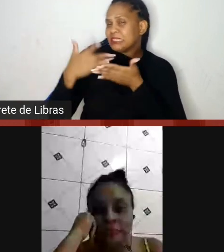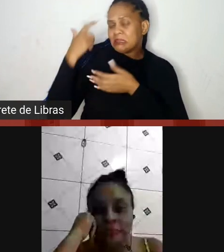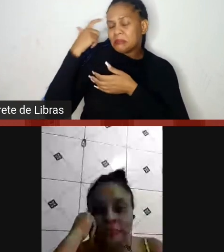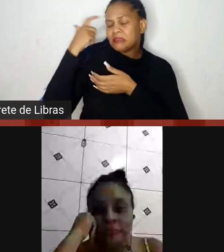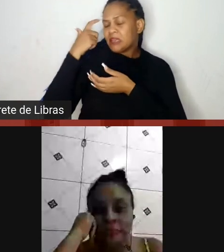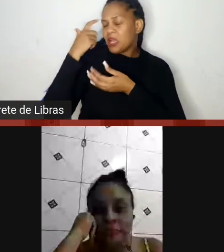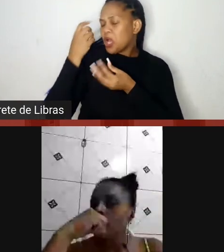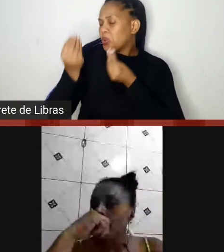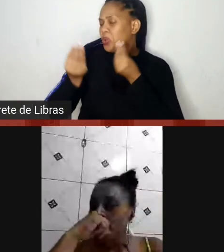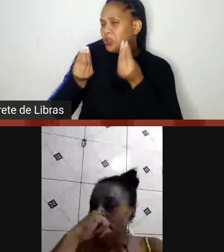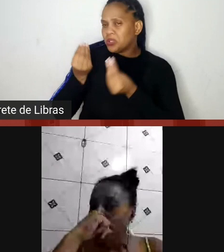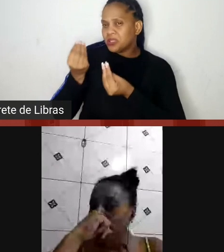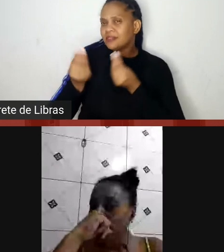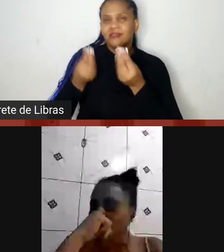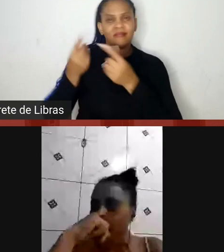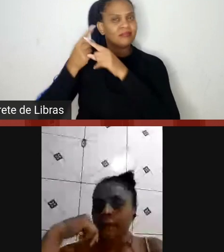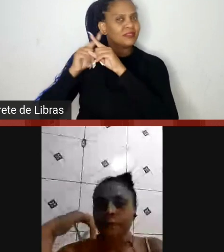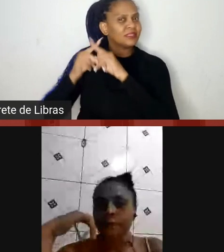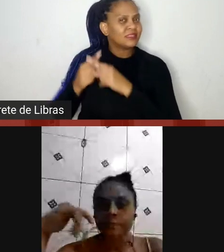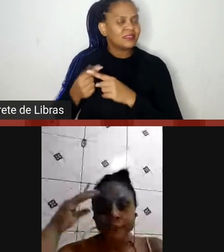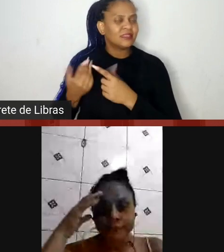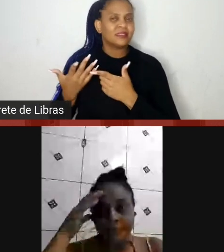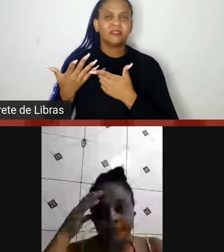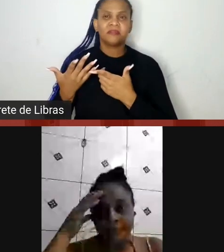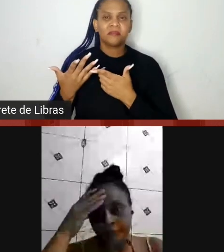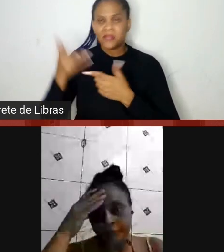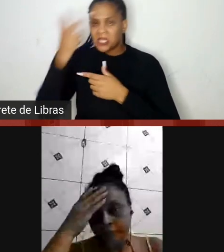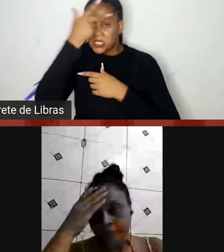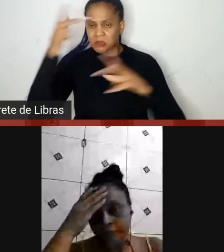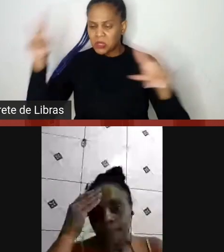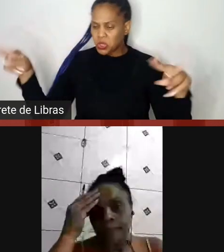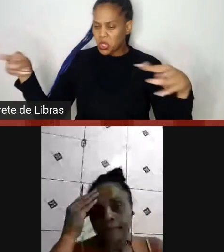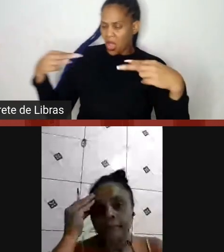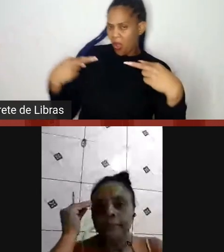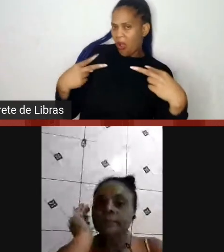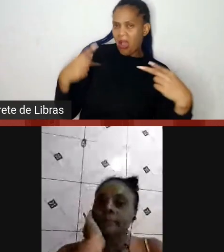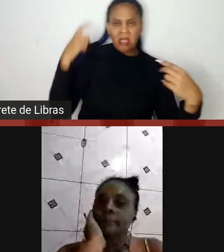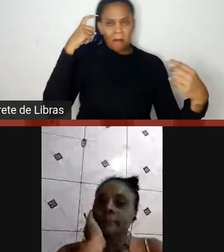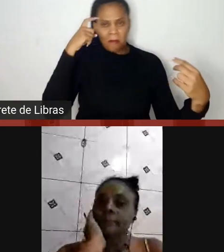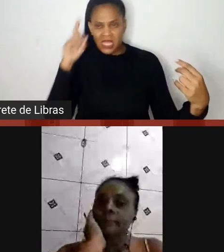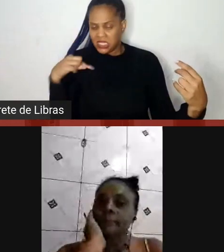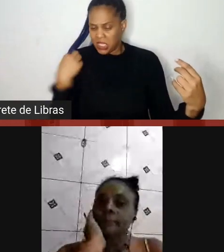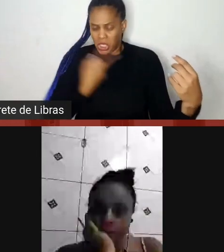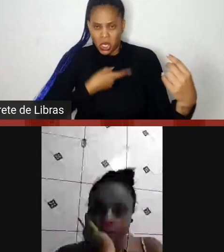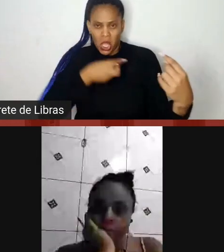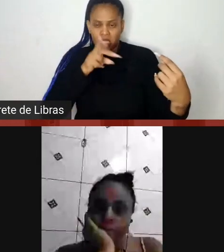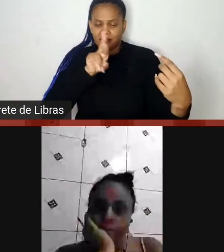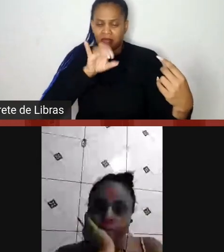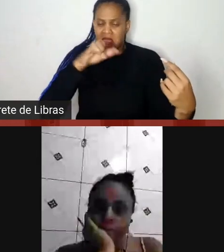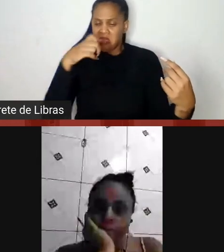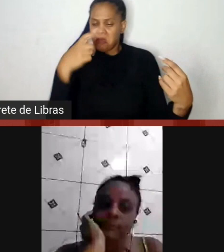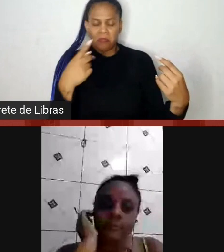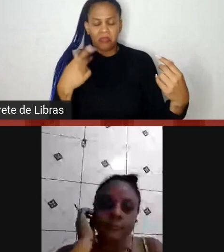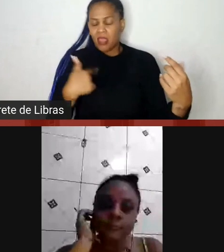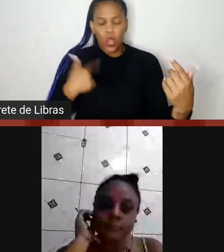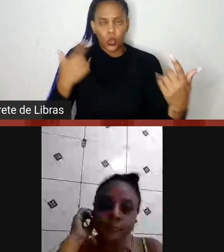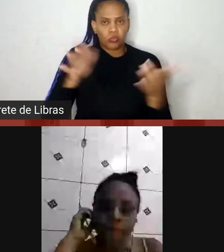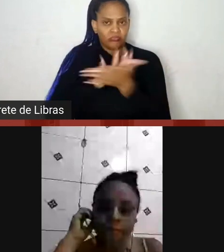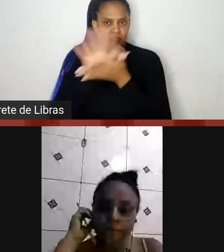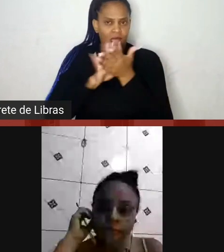e as pessoas têm uma visão quando olham para a gente que a gente é hippie, nada contra... Poderia ser hippie também, não tem problema.